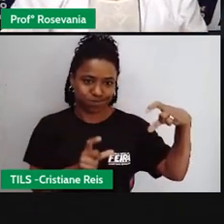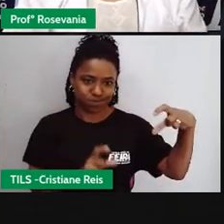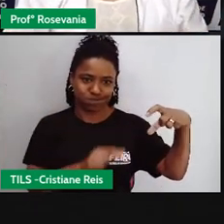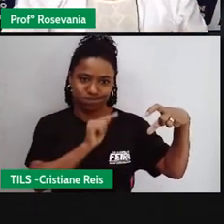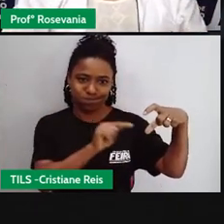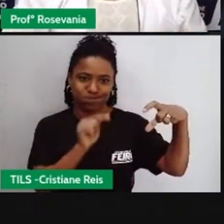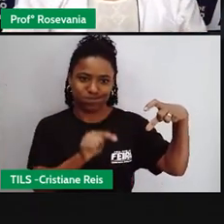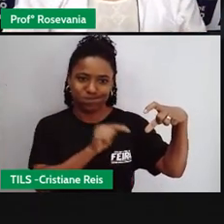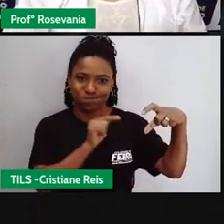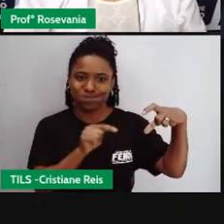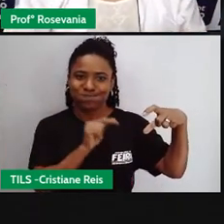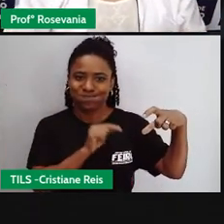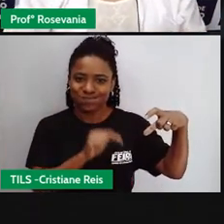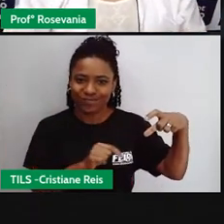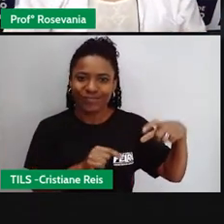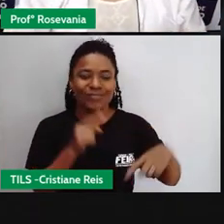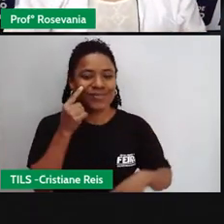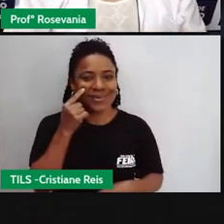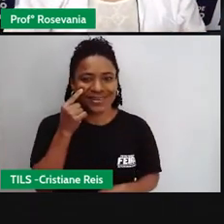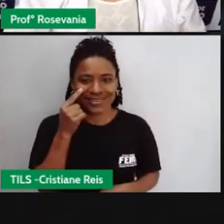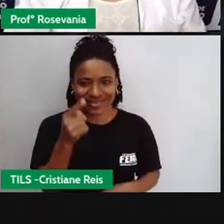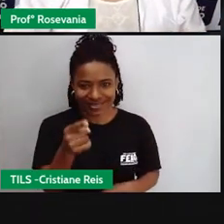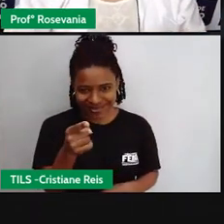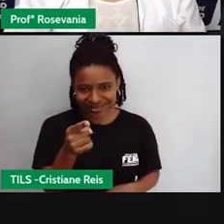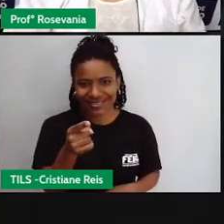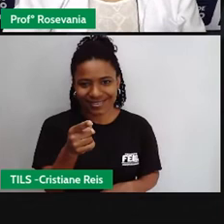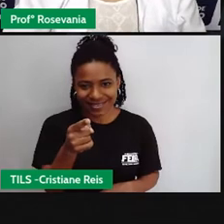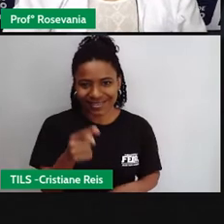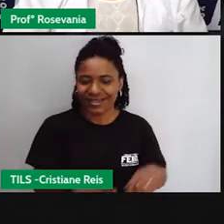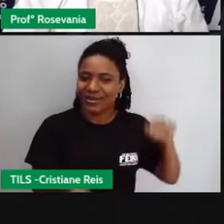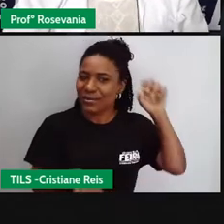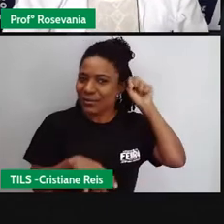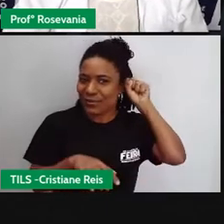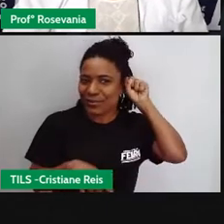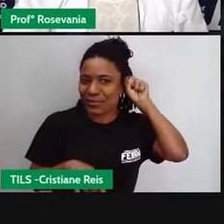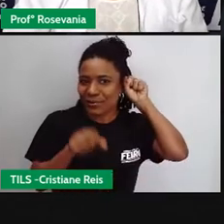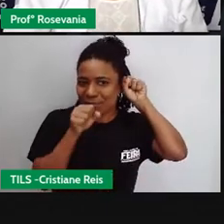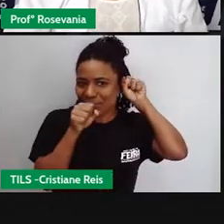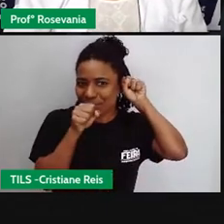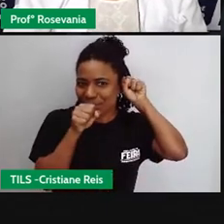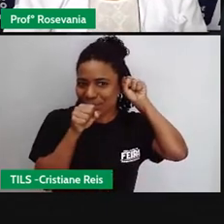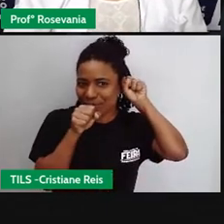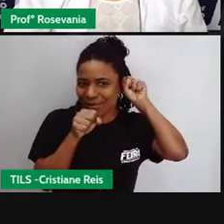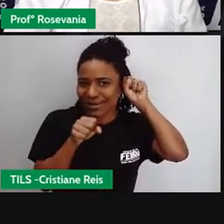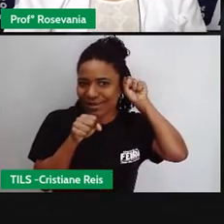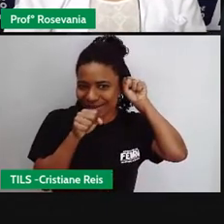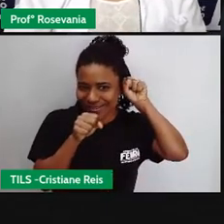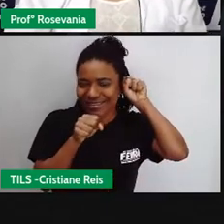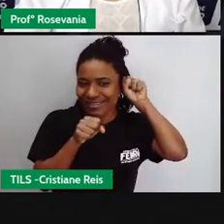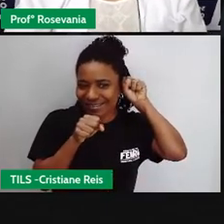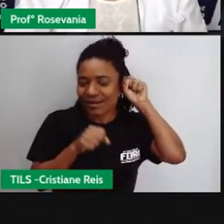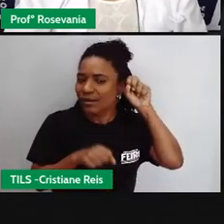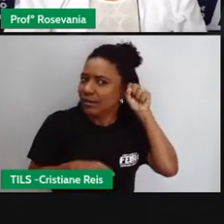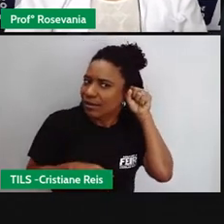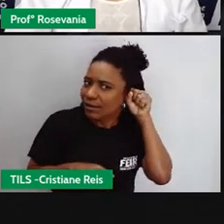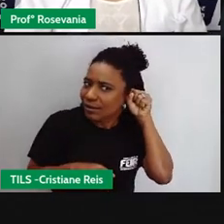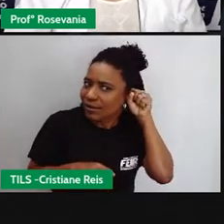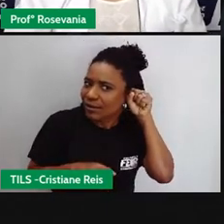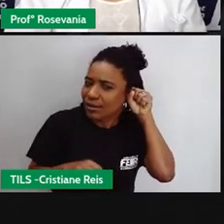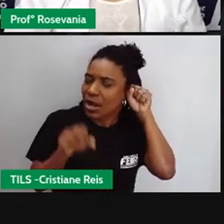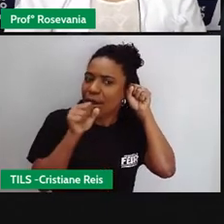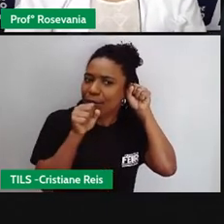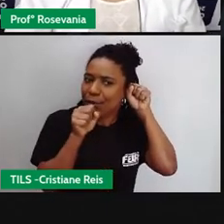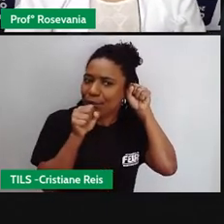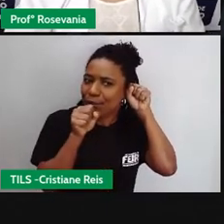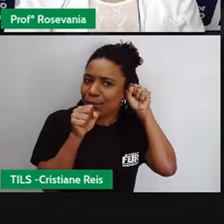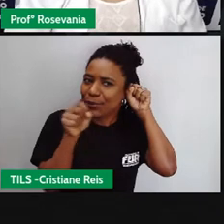olha o telefone que eu falei para vocês que tinha que a gente falar aqui o local que a gente ouvia o que a pessoa estava dizendo